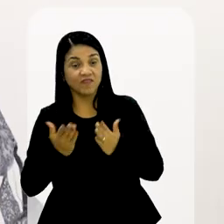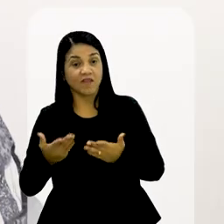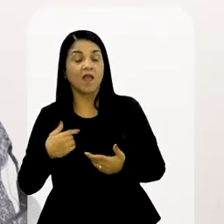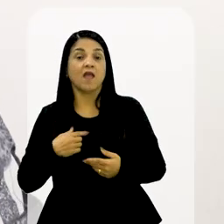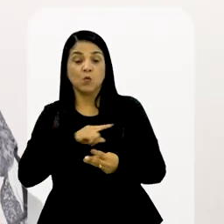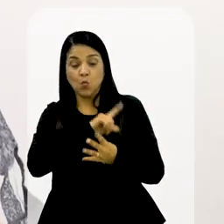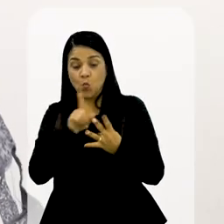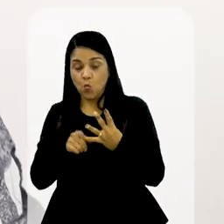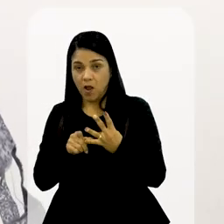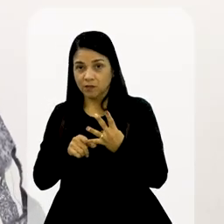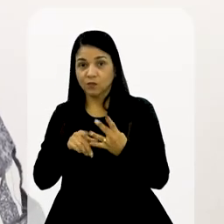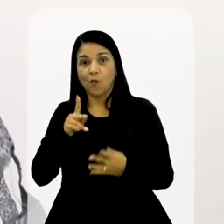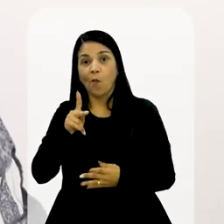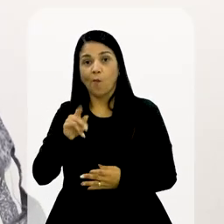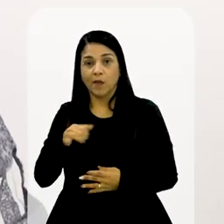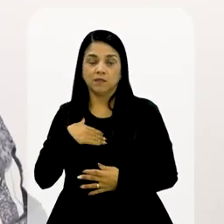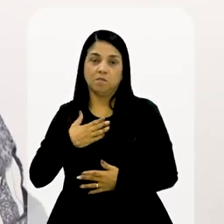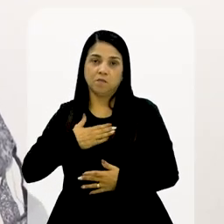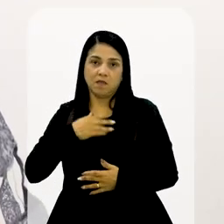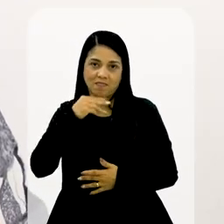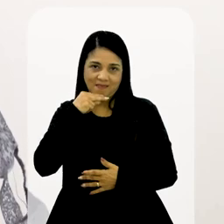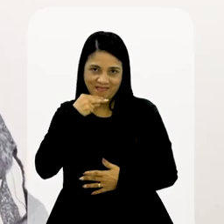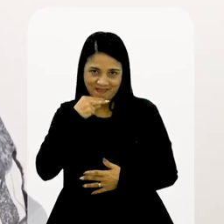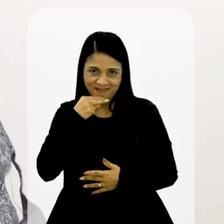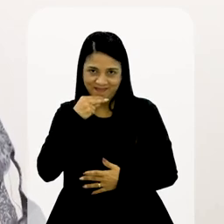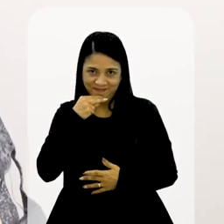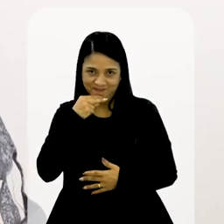Aí veio o pai da minha neta.